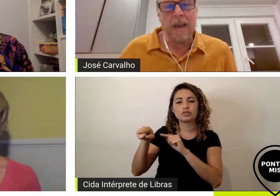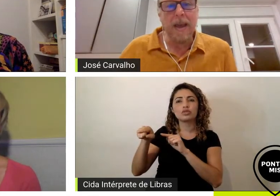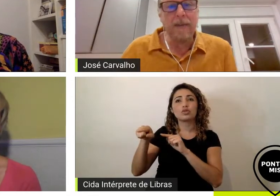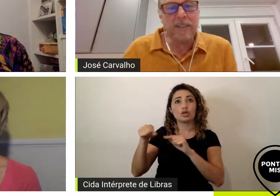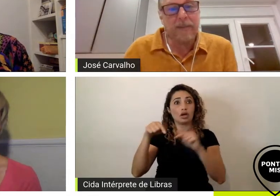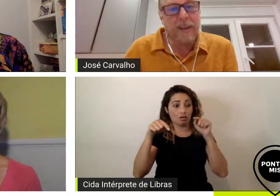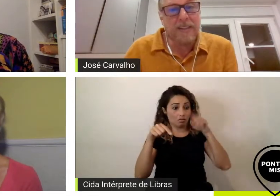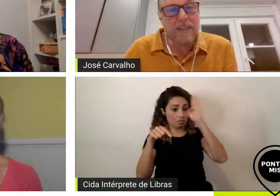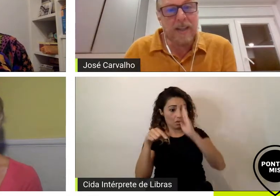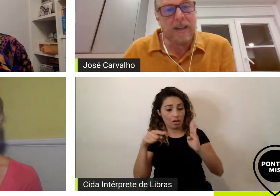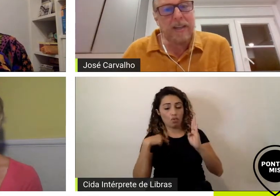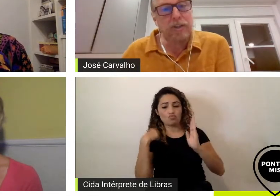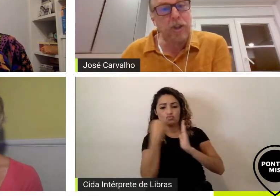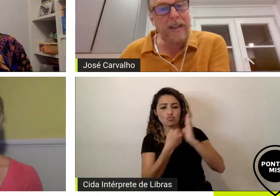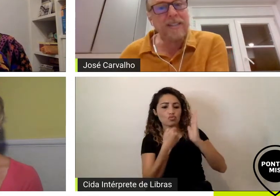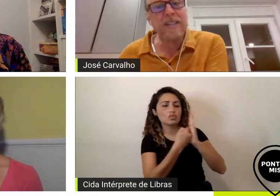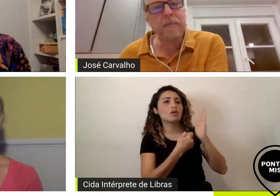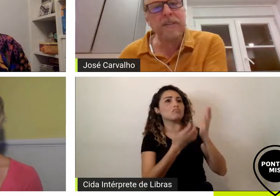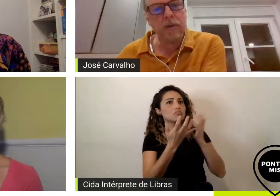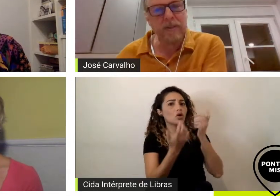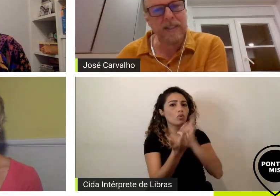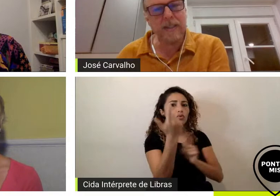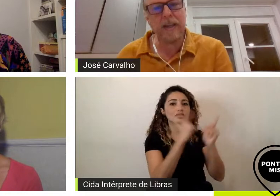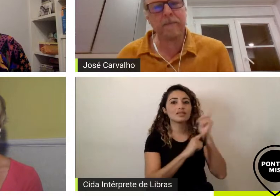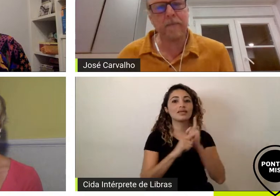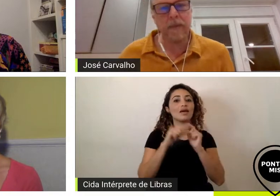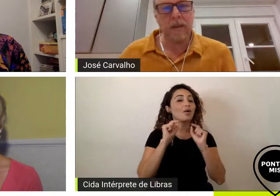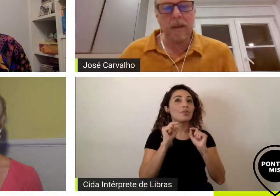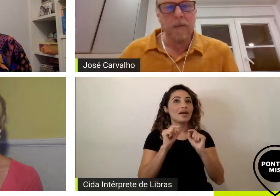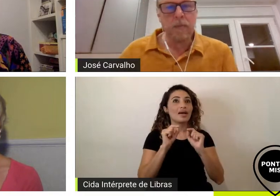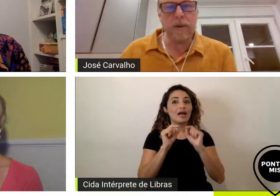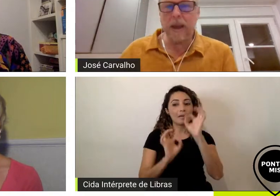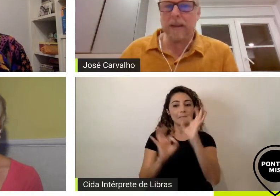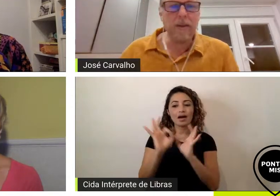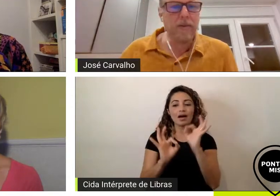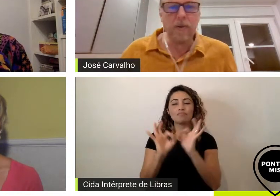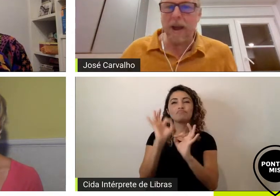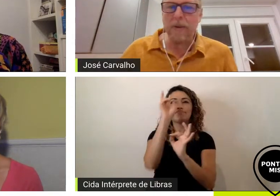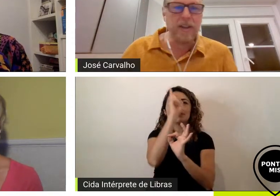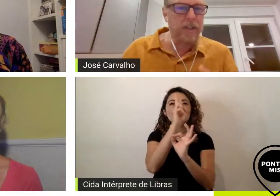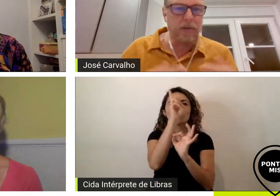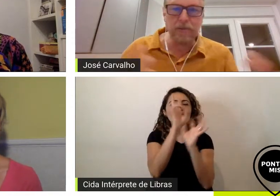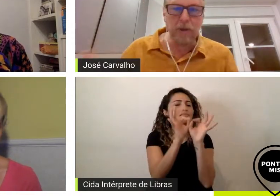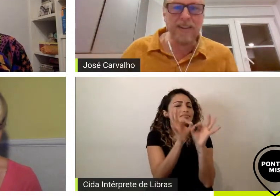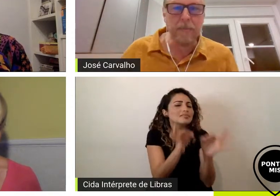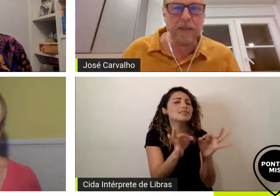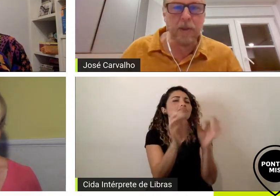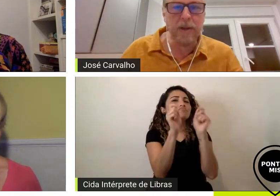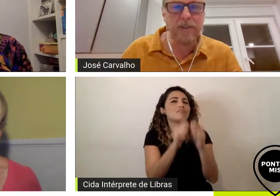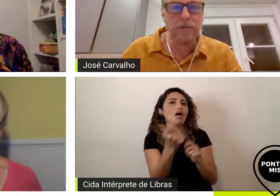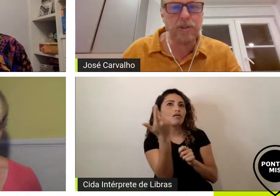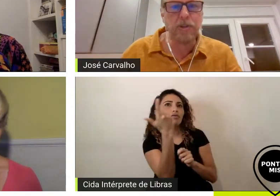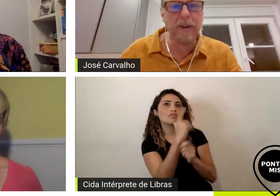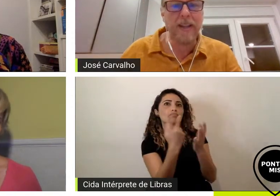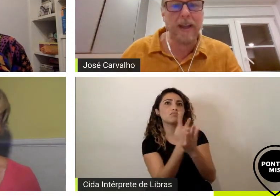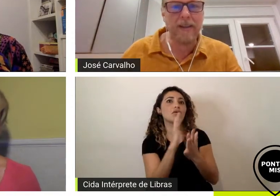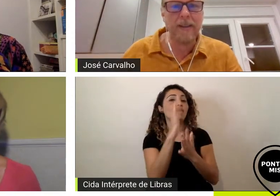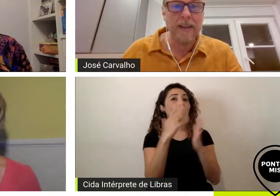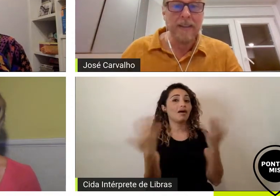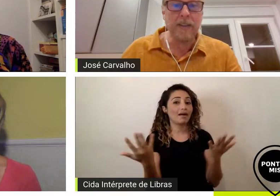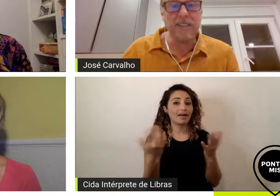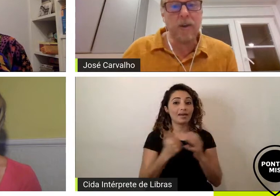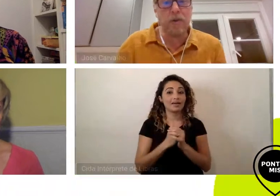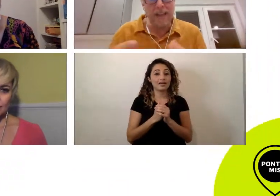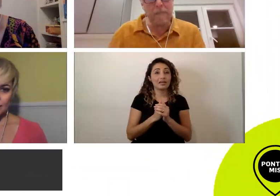é você fazer histórias simples acontecerem porque aí não é uma questão de orçamento é uma questão de storytelling